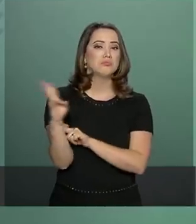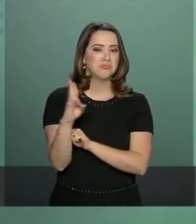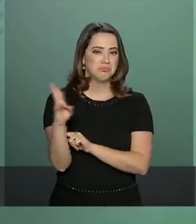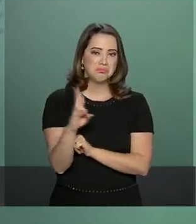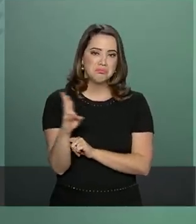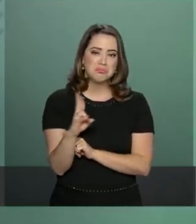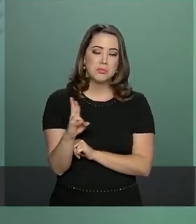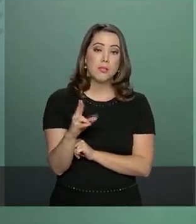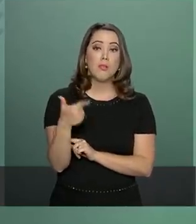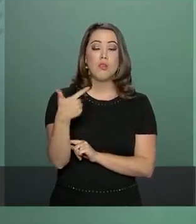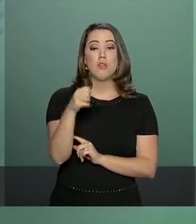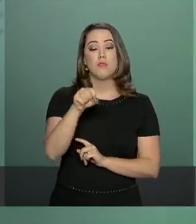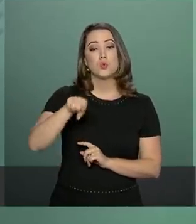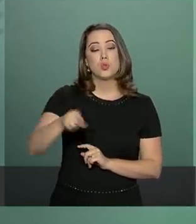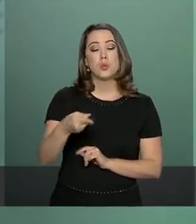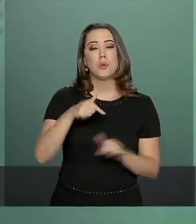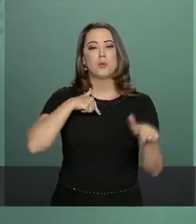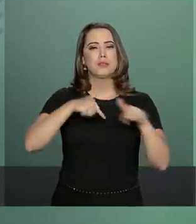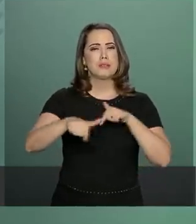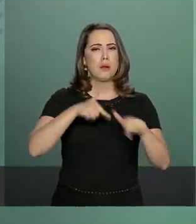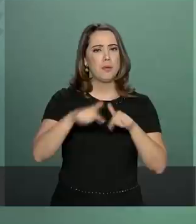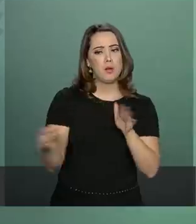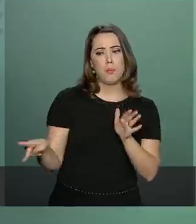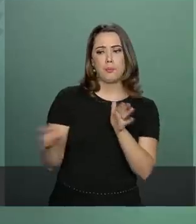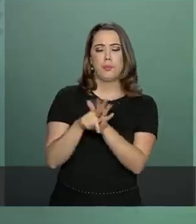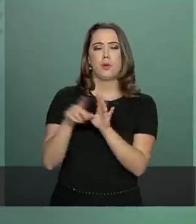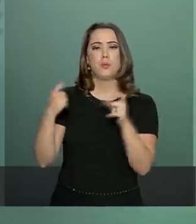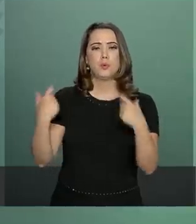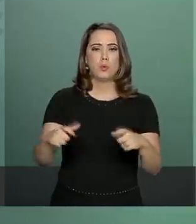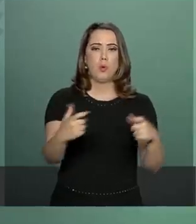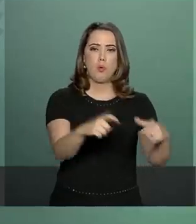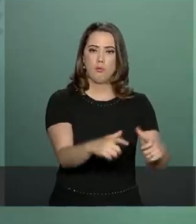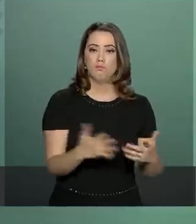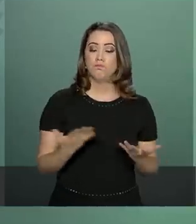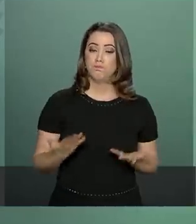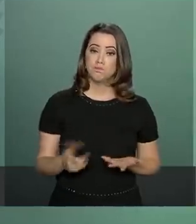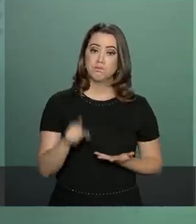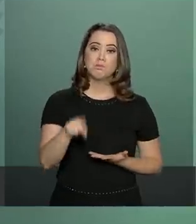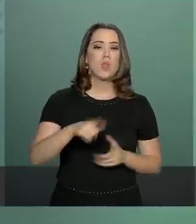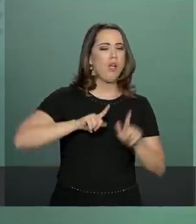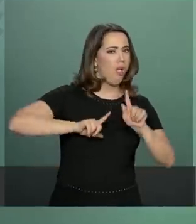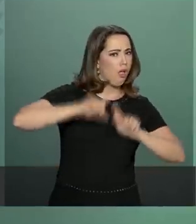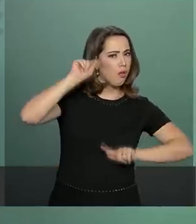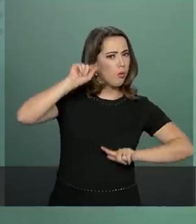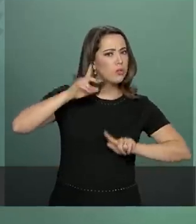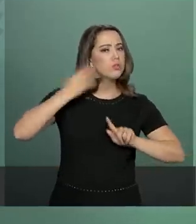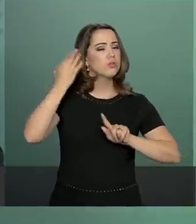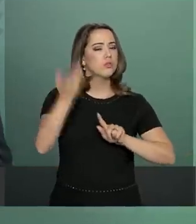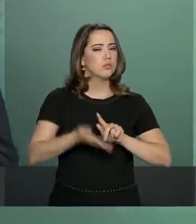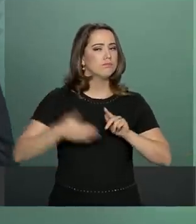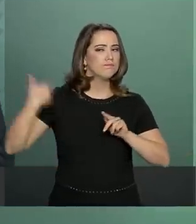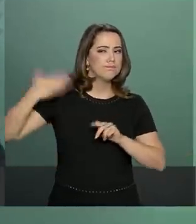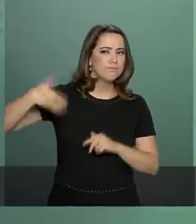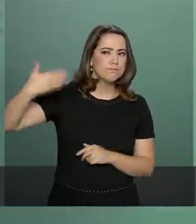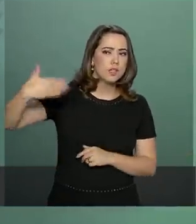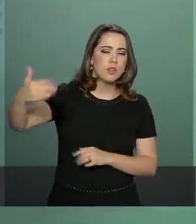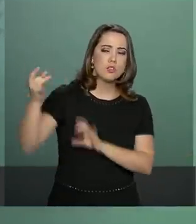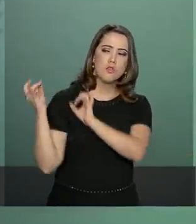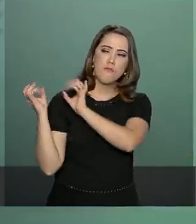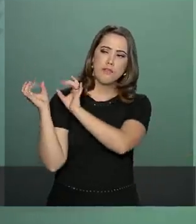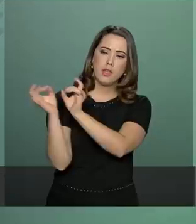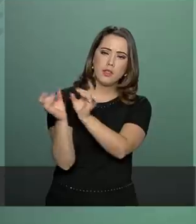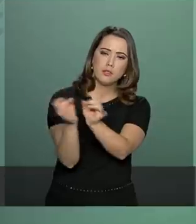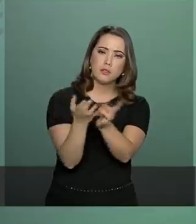28 mil empregos diretos, ambos recordes na série de leilões de